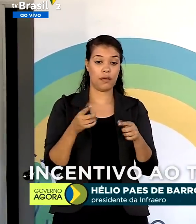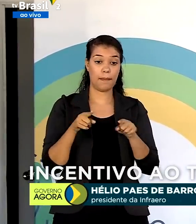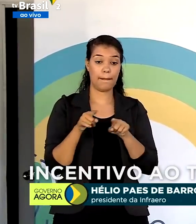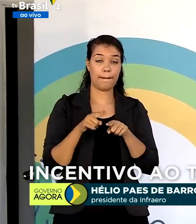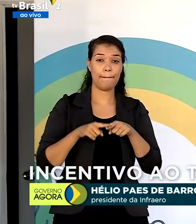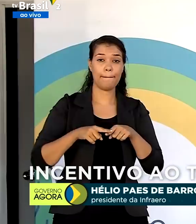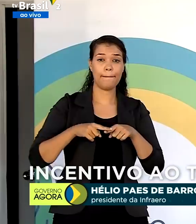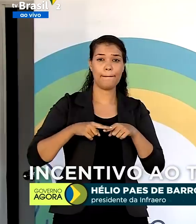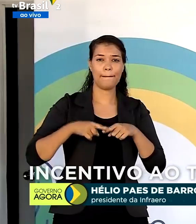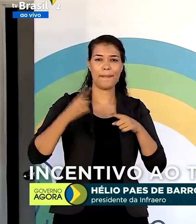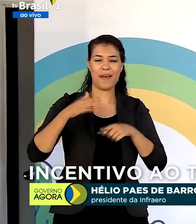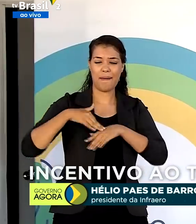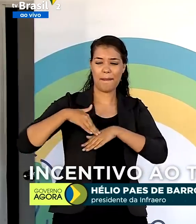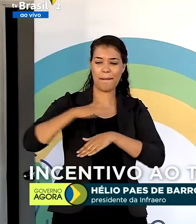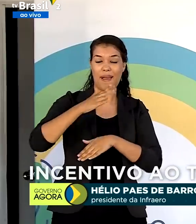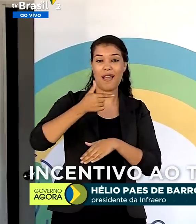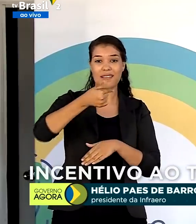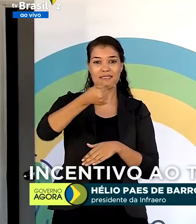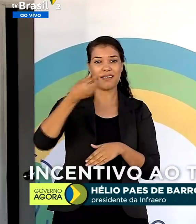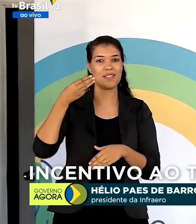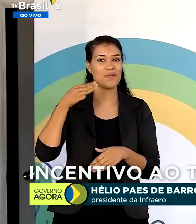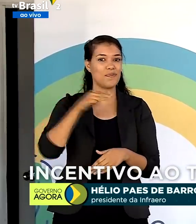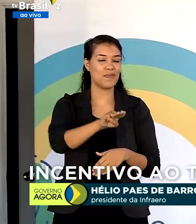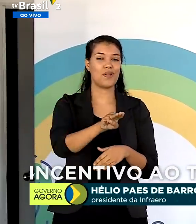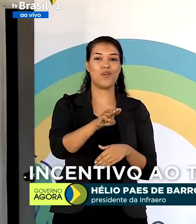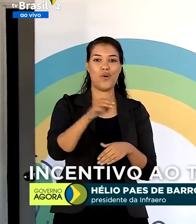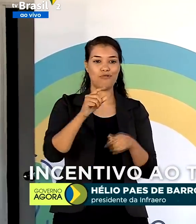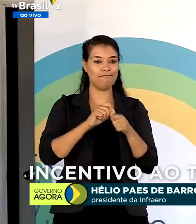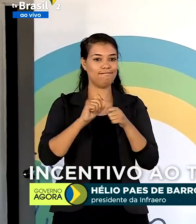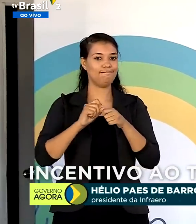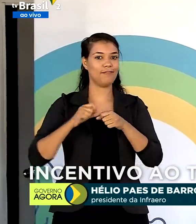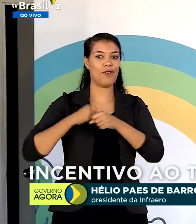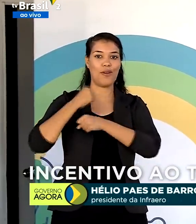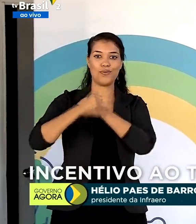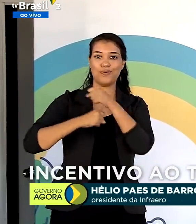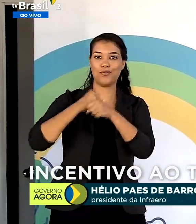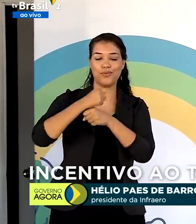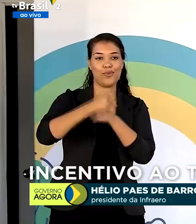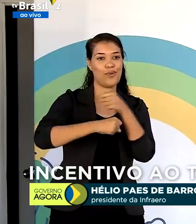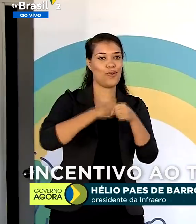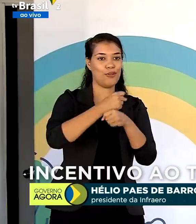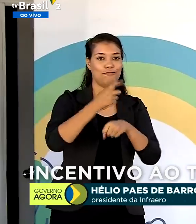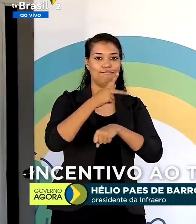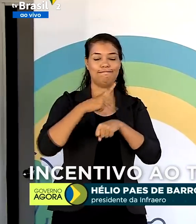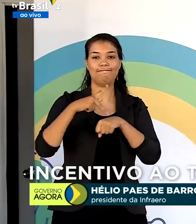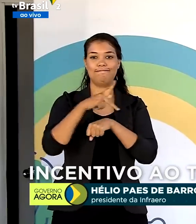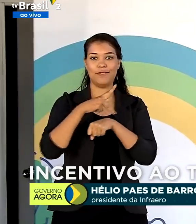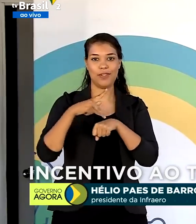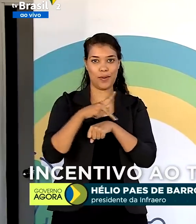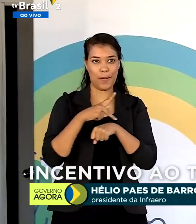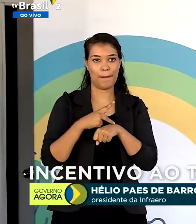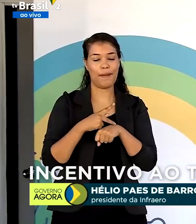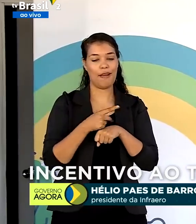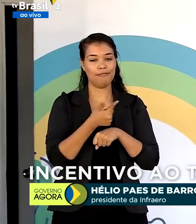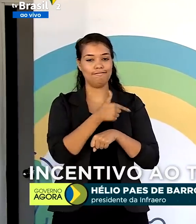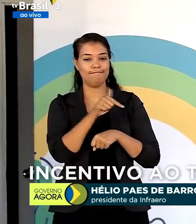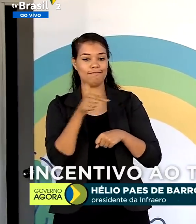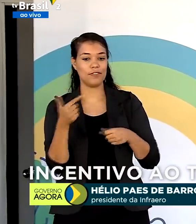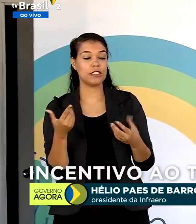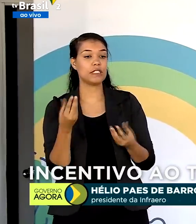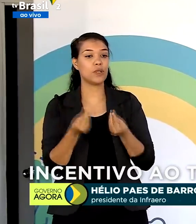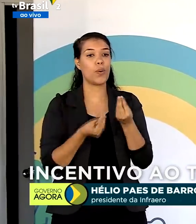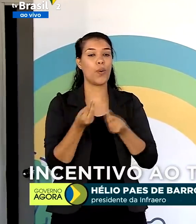os mais 7 milhões de investimentos que serão feitos ao longo dos anos e que o país, infelizmente, não tem condições de fazê-lo.